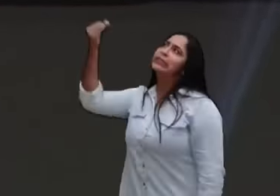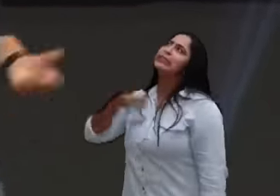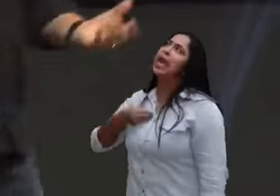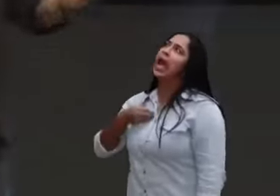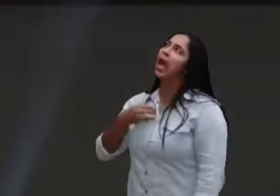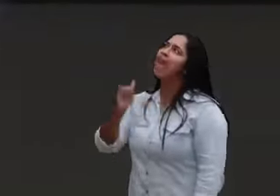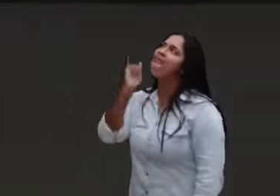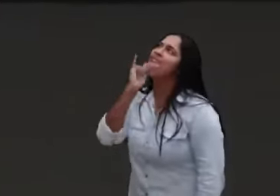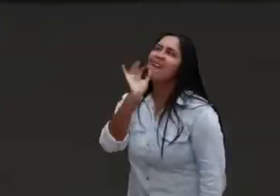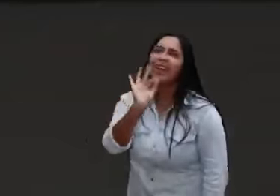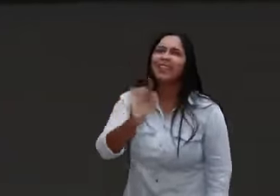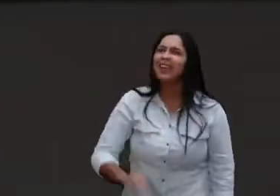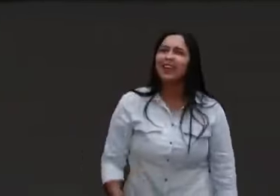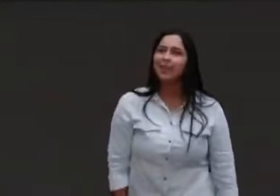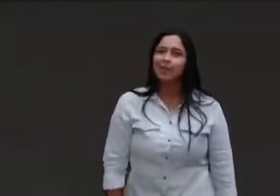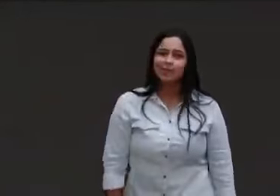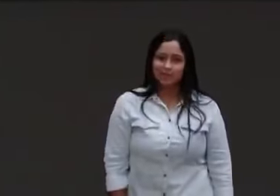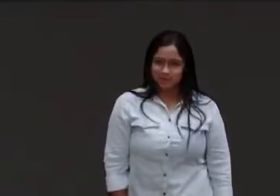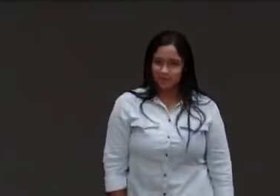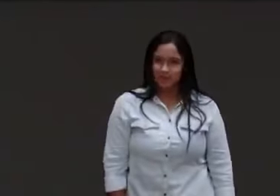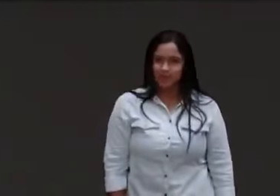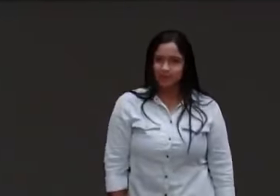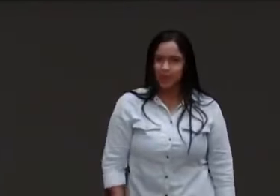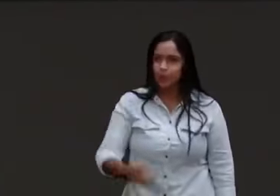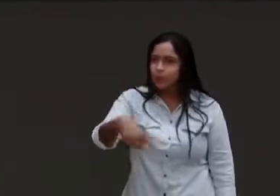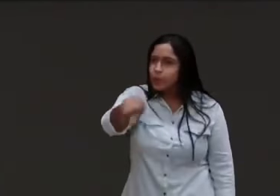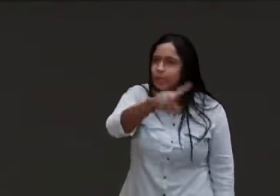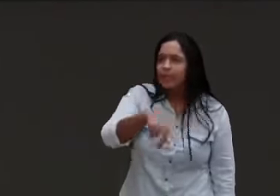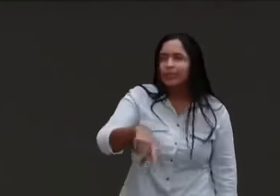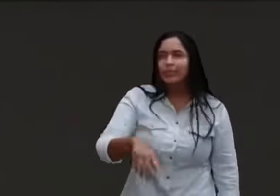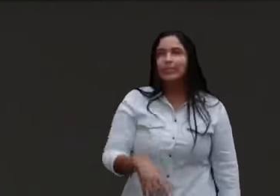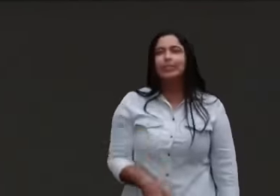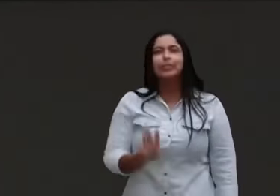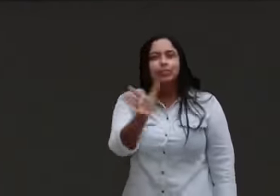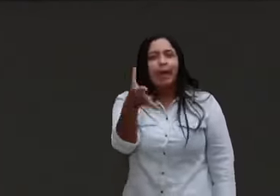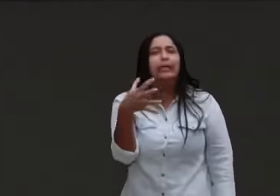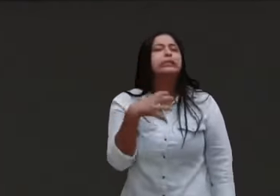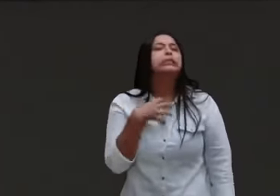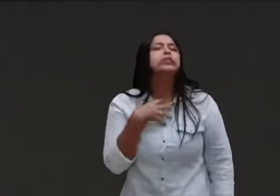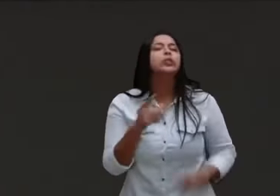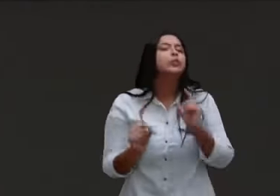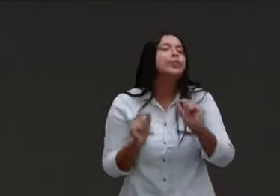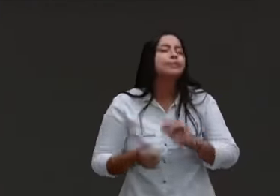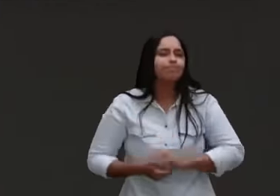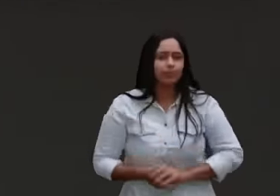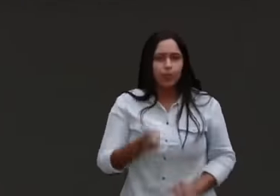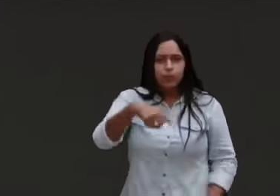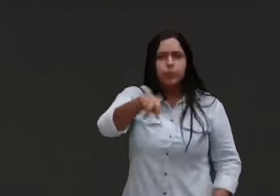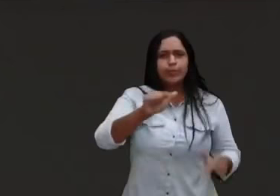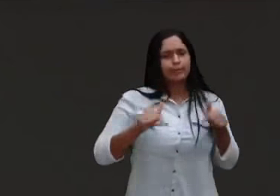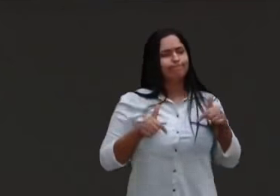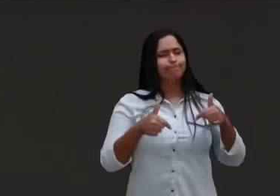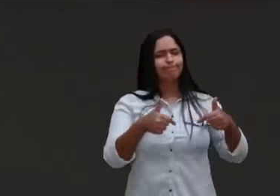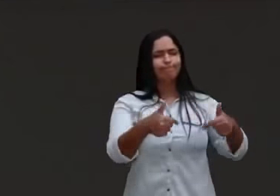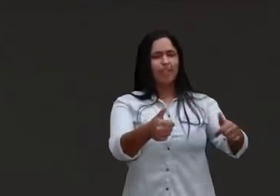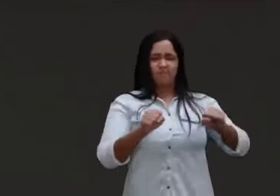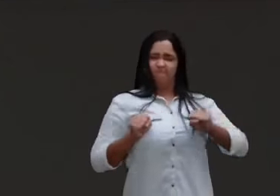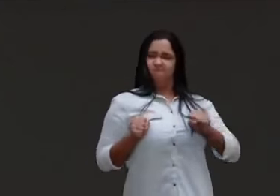Você já teve a sensação de fazer alguma coisa por alguém e parece que você não fez nada?